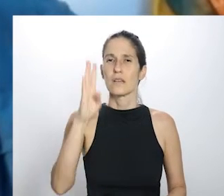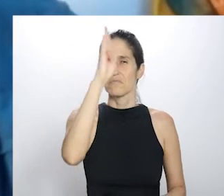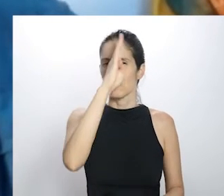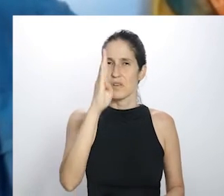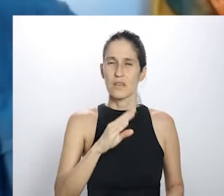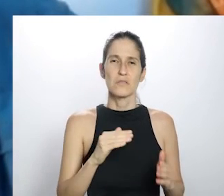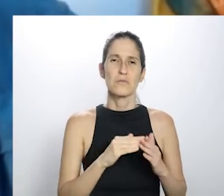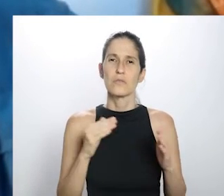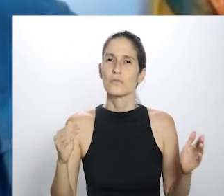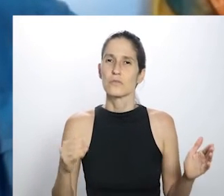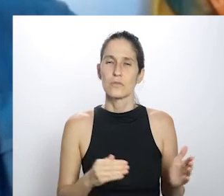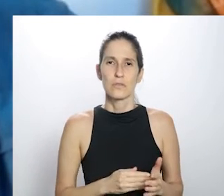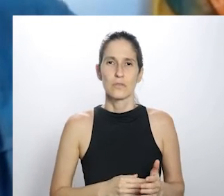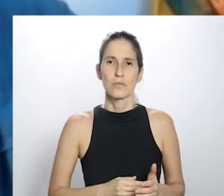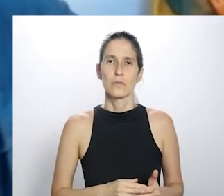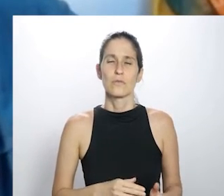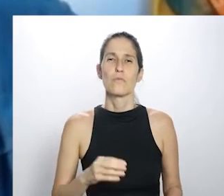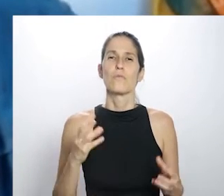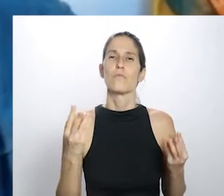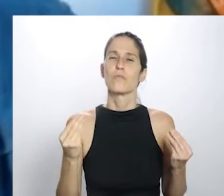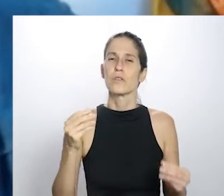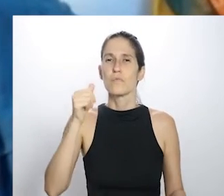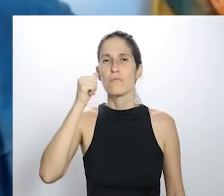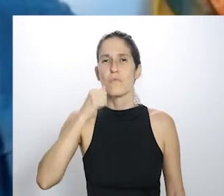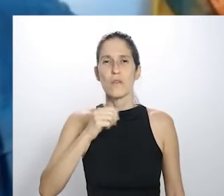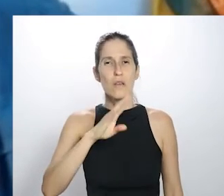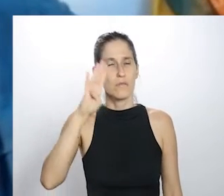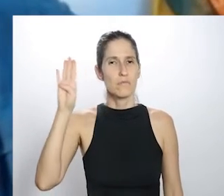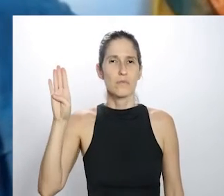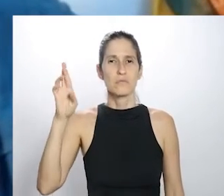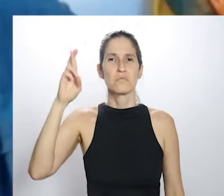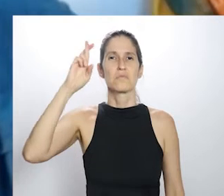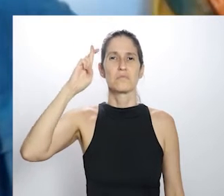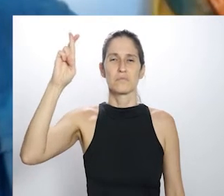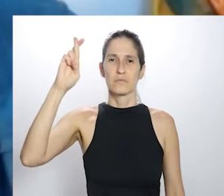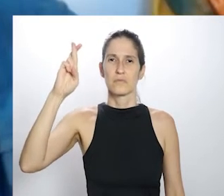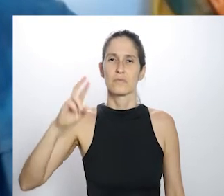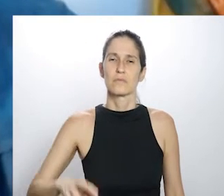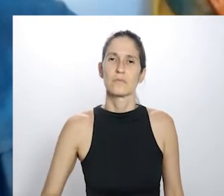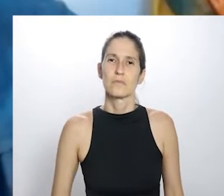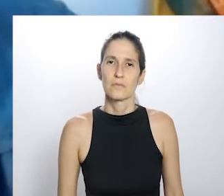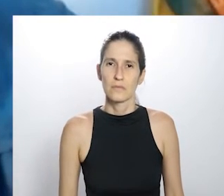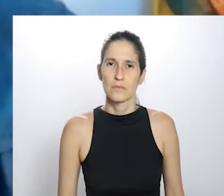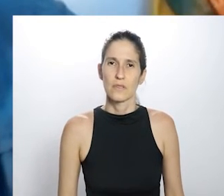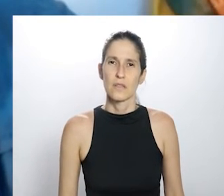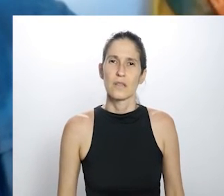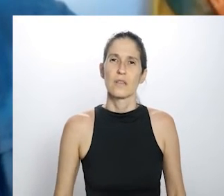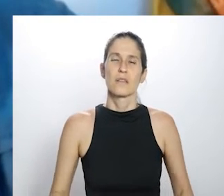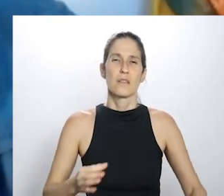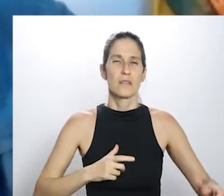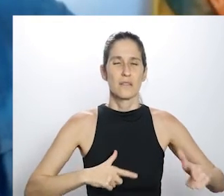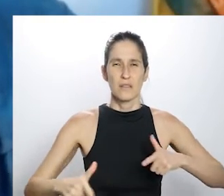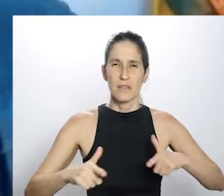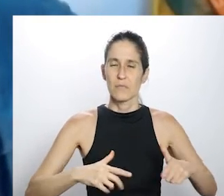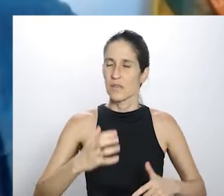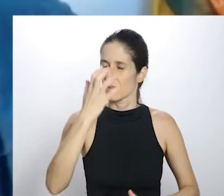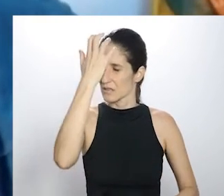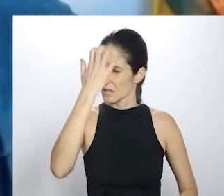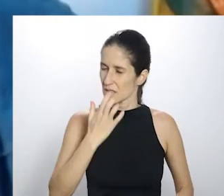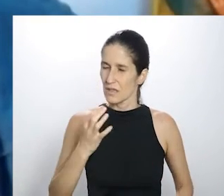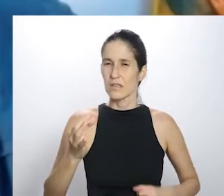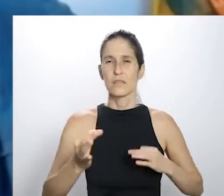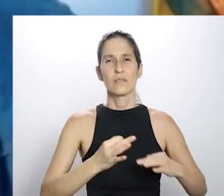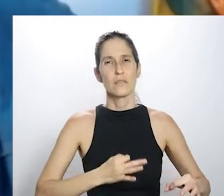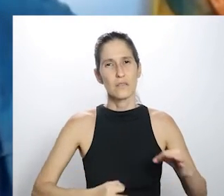essa presença feminina muito forte, não somente, não estou falando sobre a qualidade artística, mais na seriedade com que